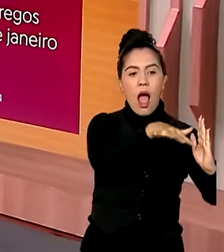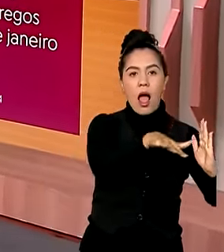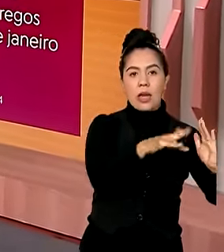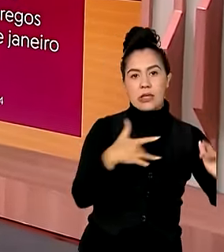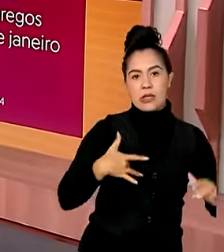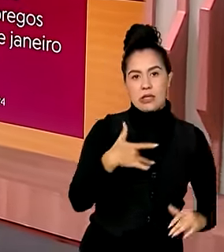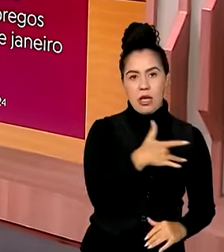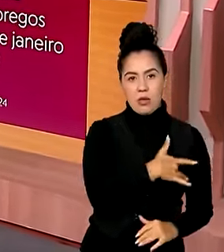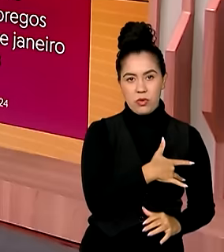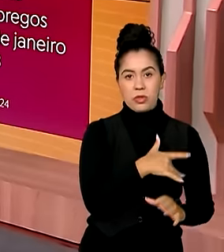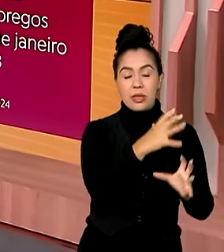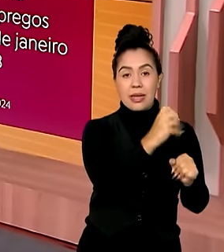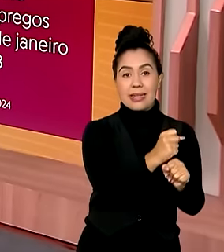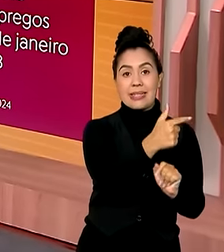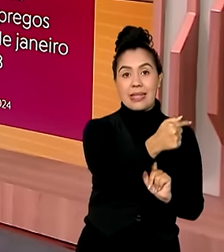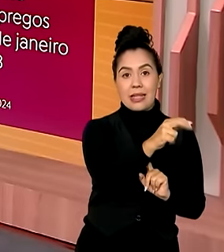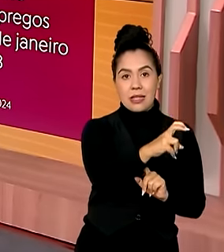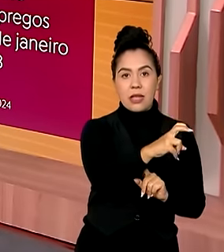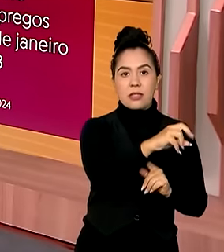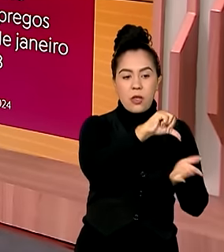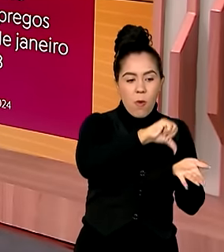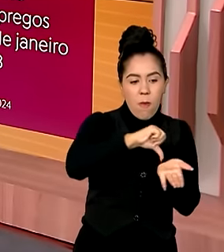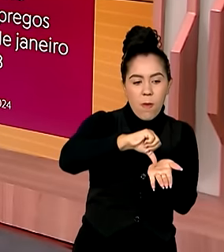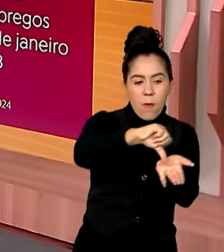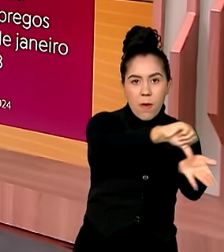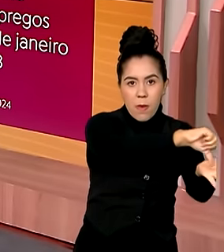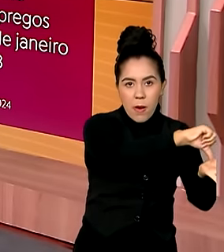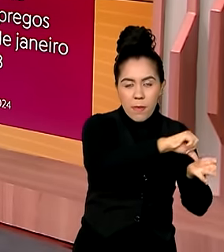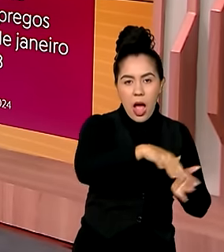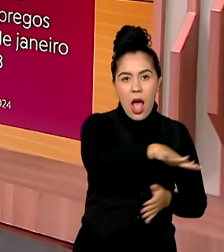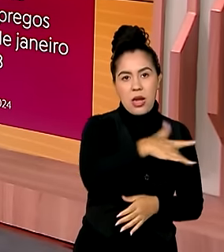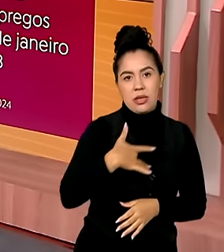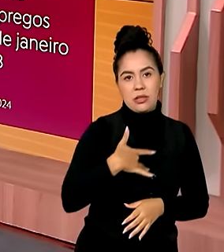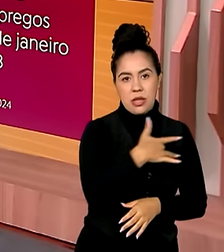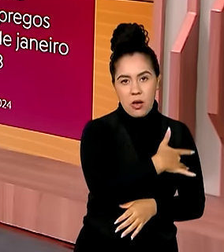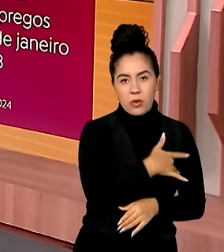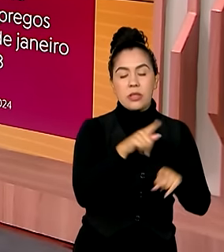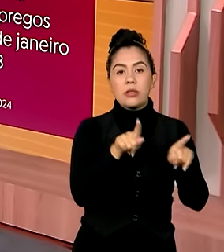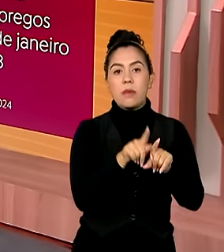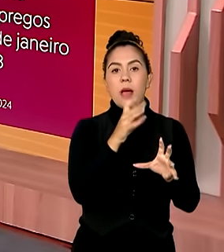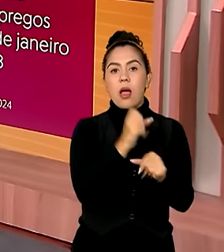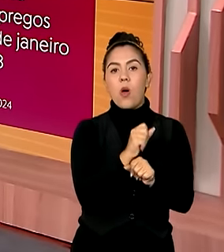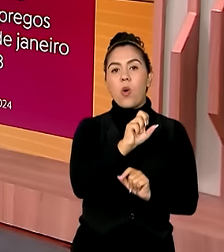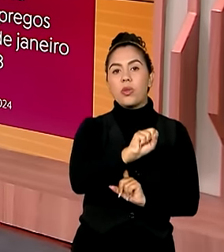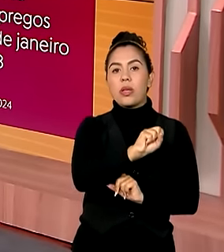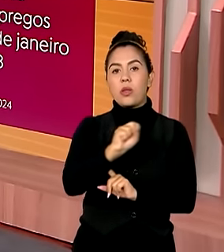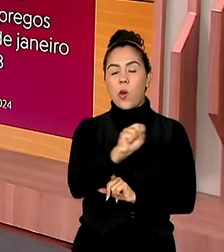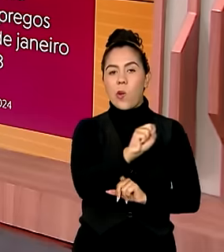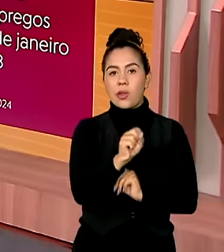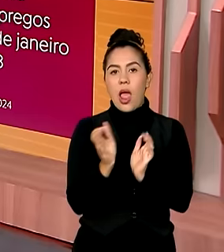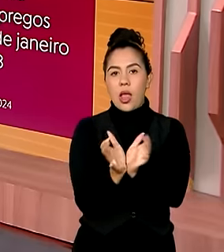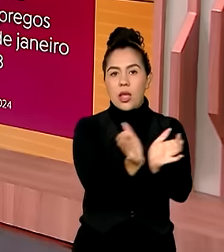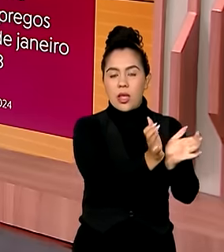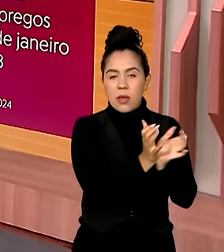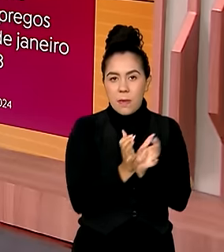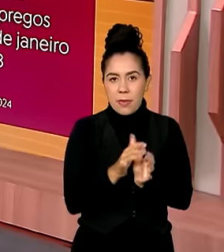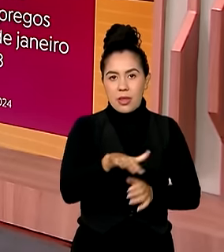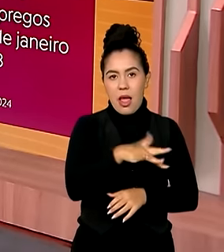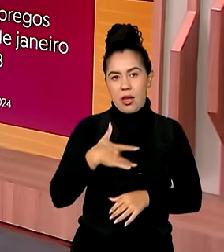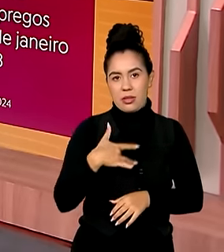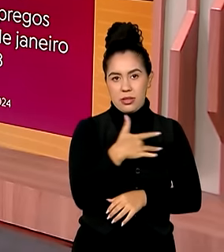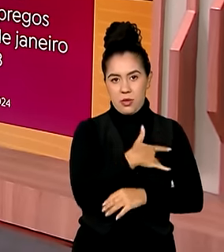75 unidades básicas de saúde e 88 equipes de saúde da família.